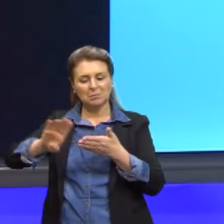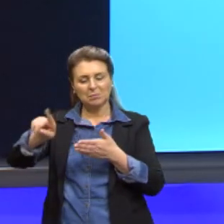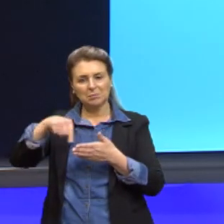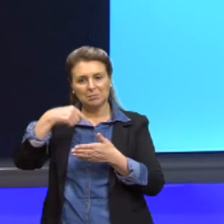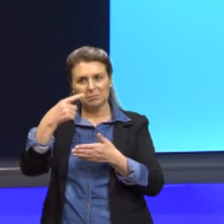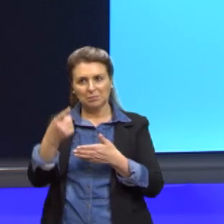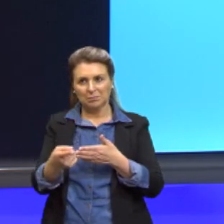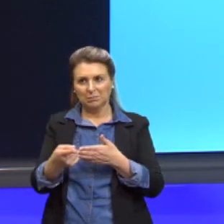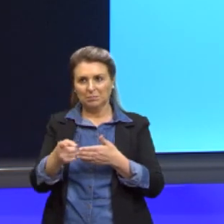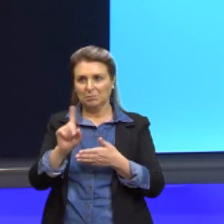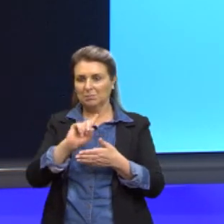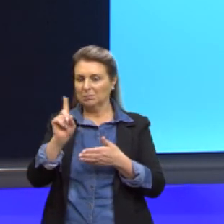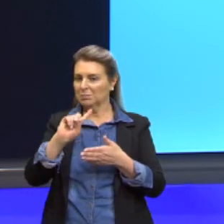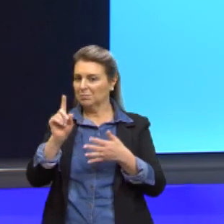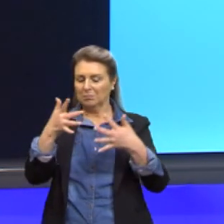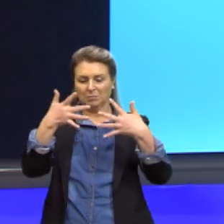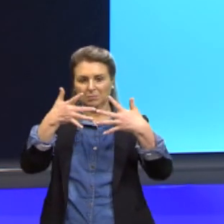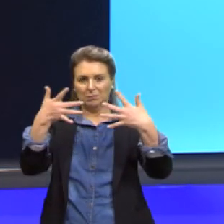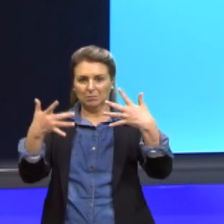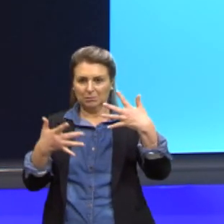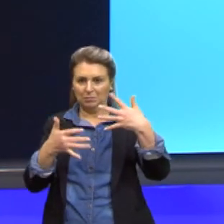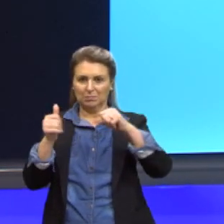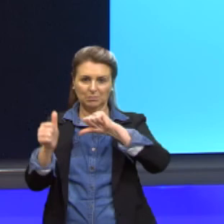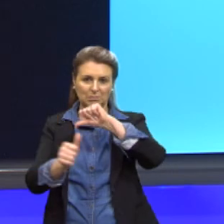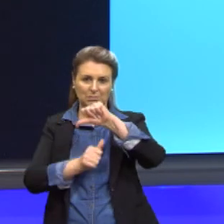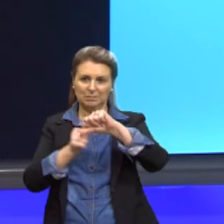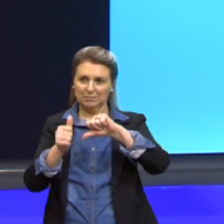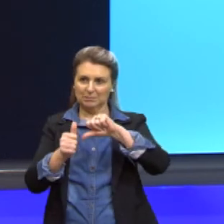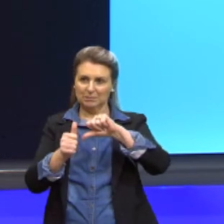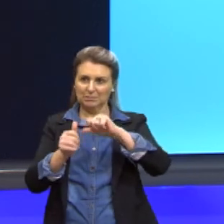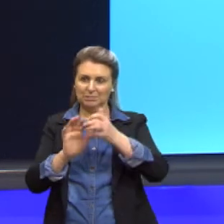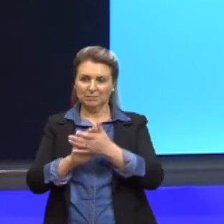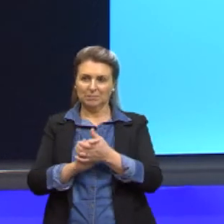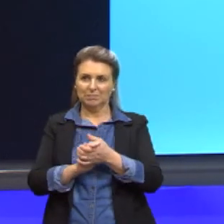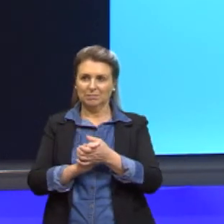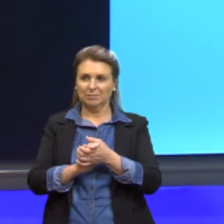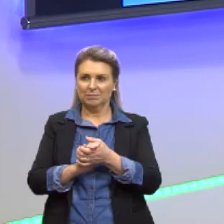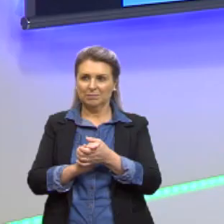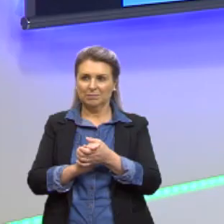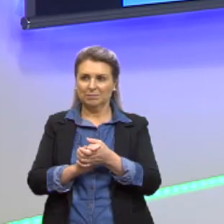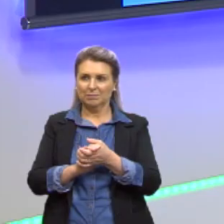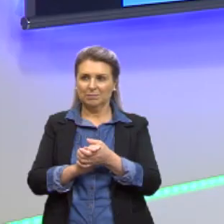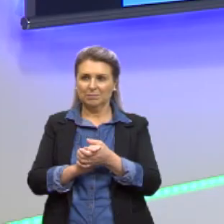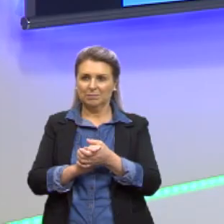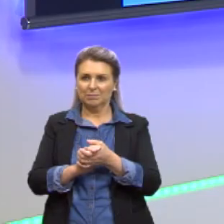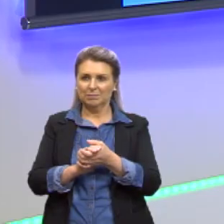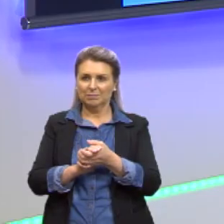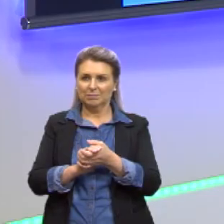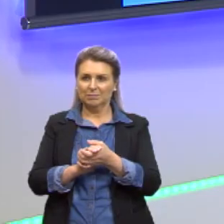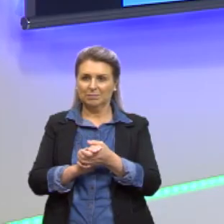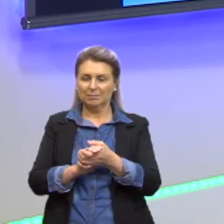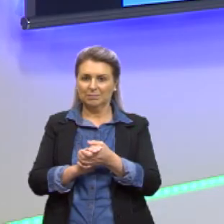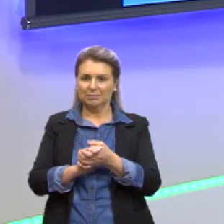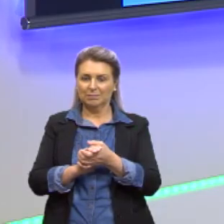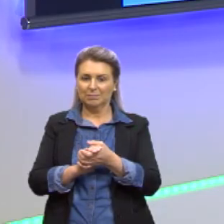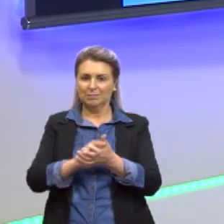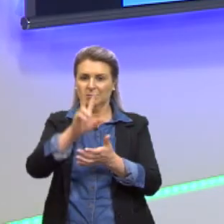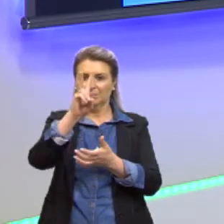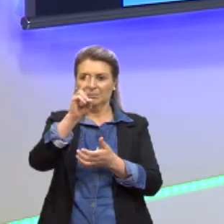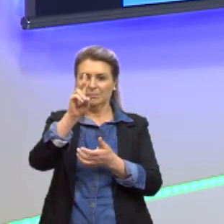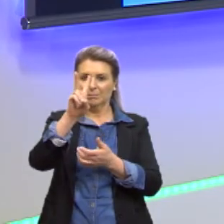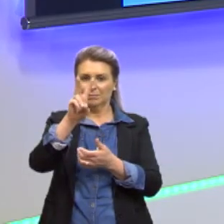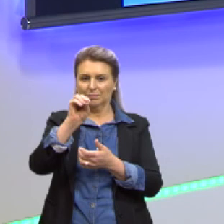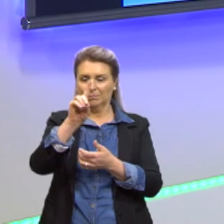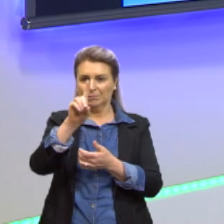Não é mutação, nós temos aqui um processo de terapia gênica. De 2019,